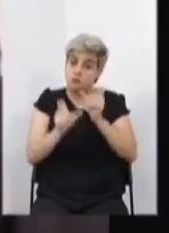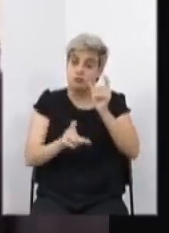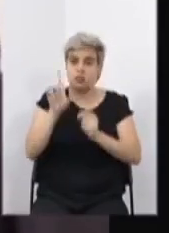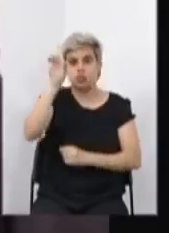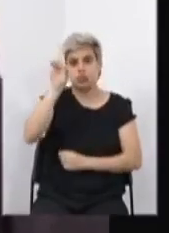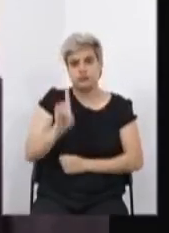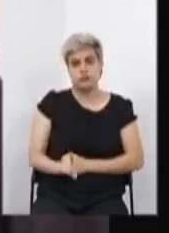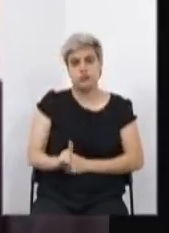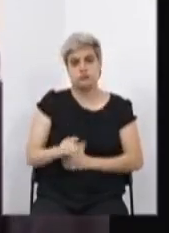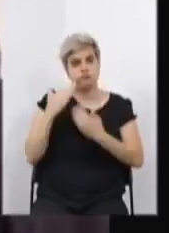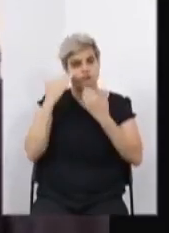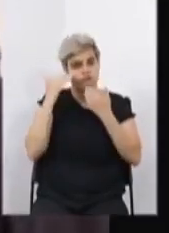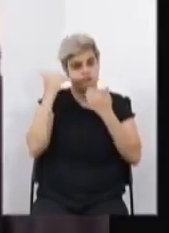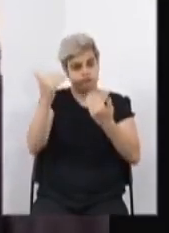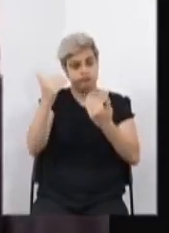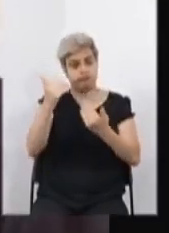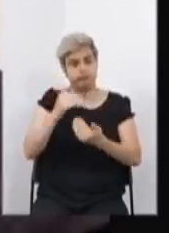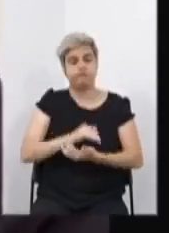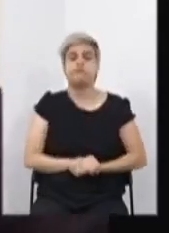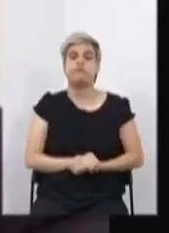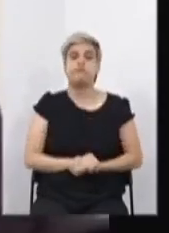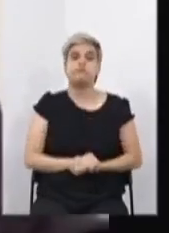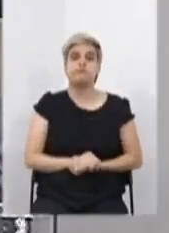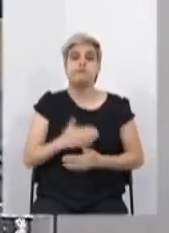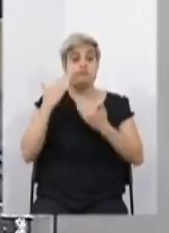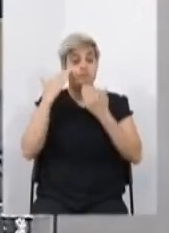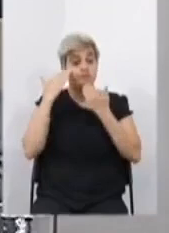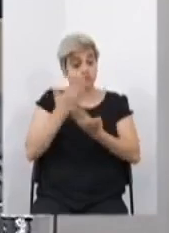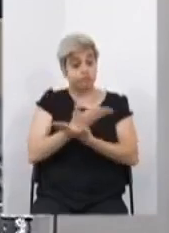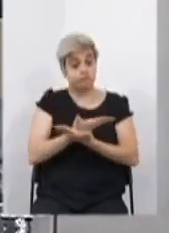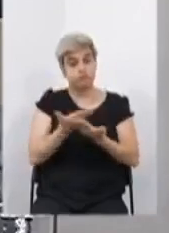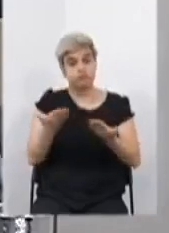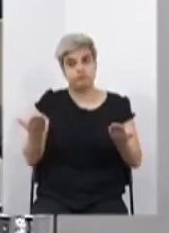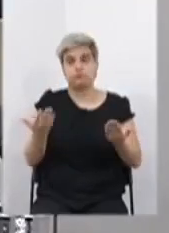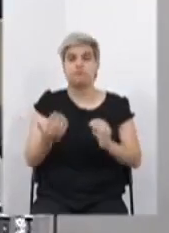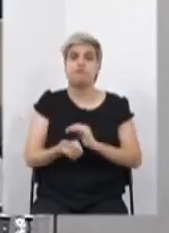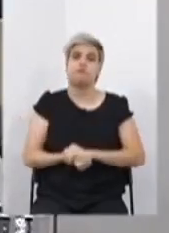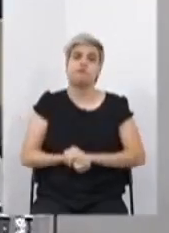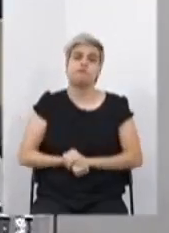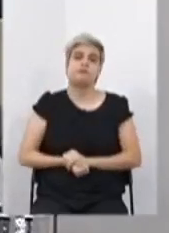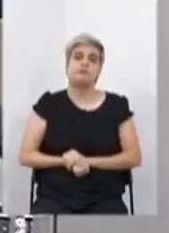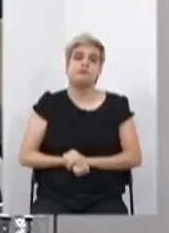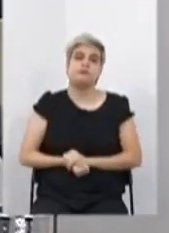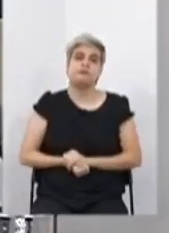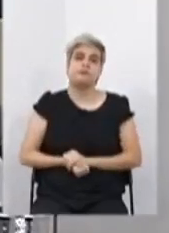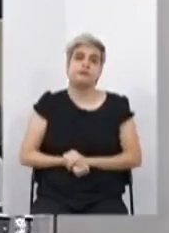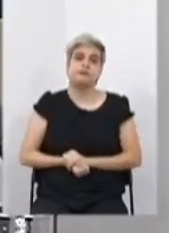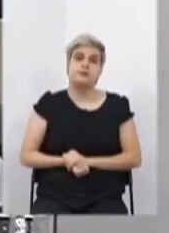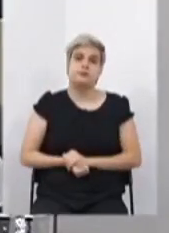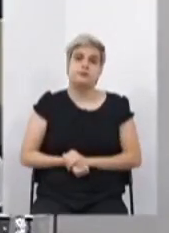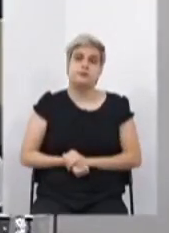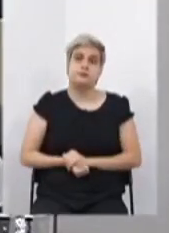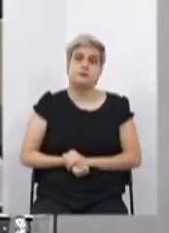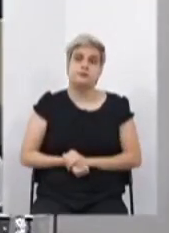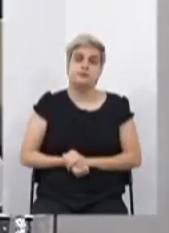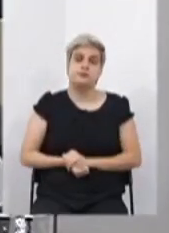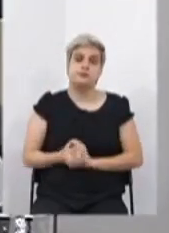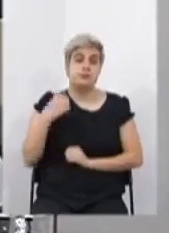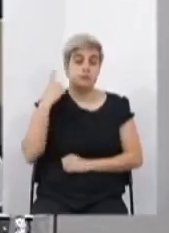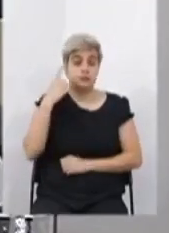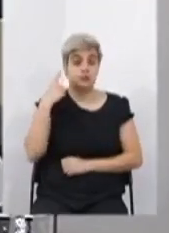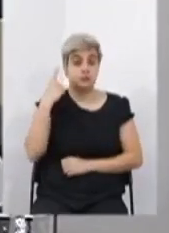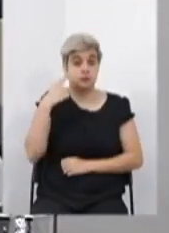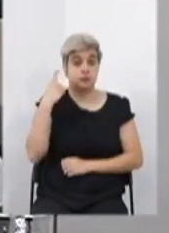deficiência. Muito obrigado, presidente. Muito obrigado pelas suas palavras, deputado doutor Paulo. Deputado Ash Bechir,